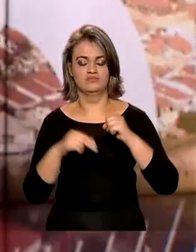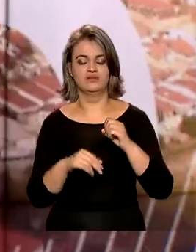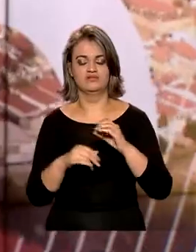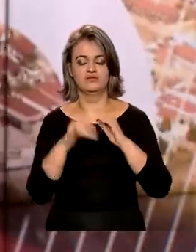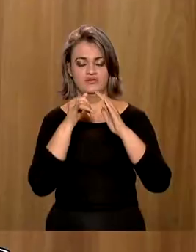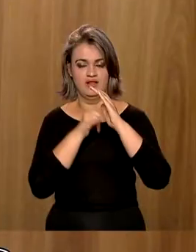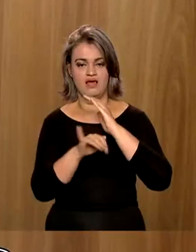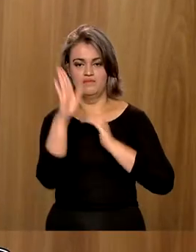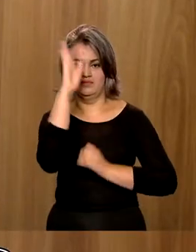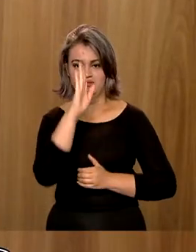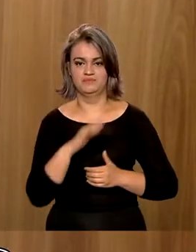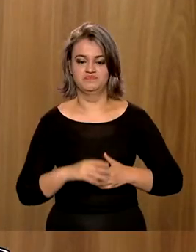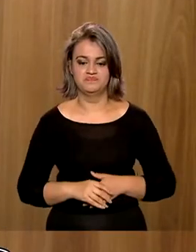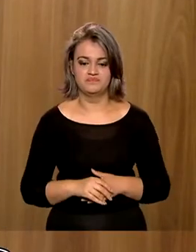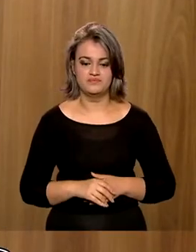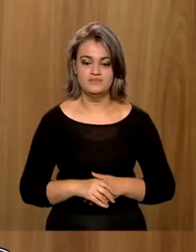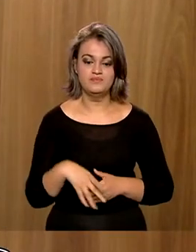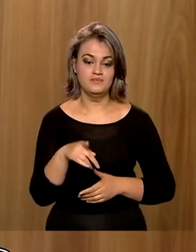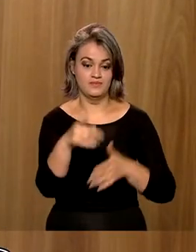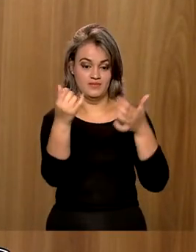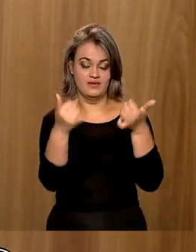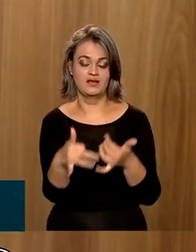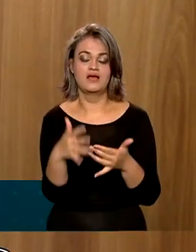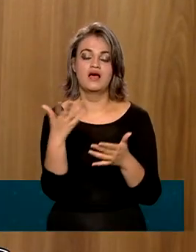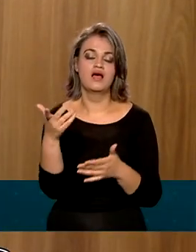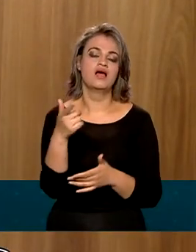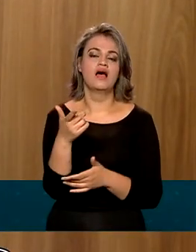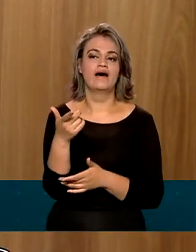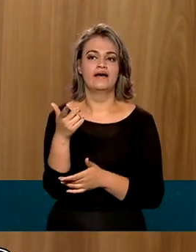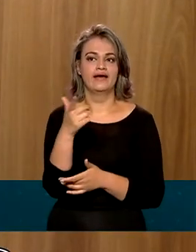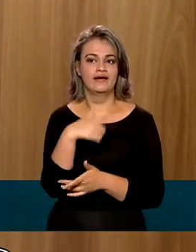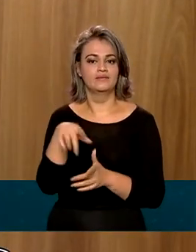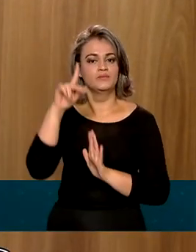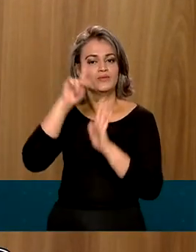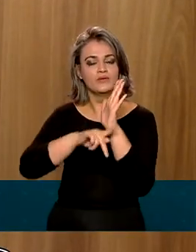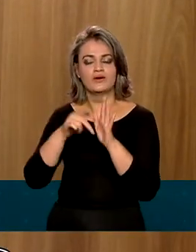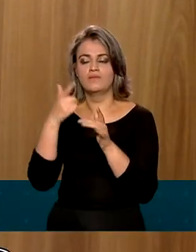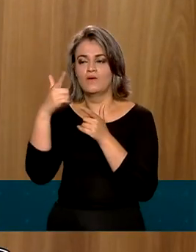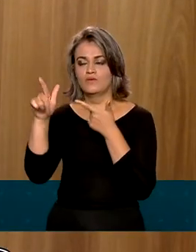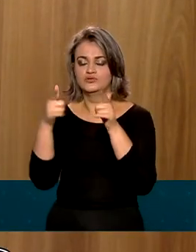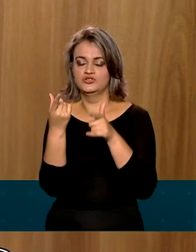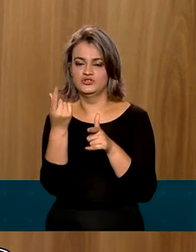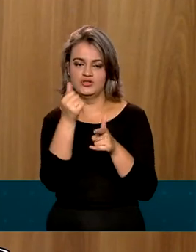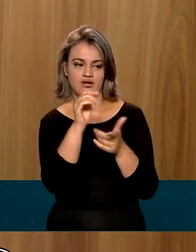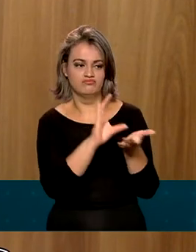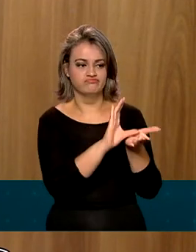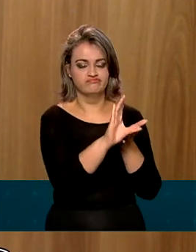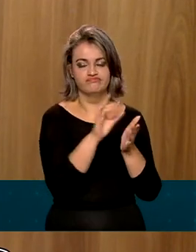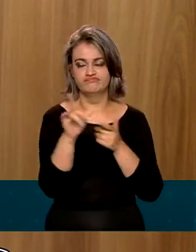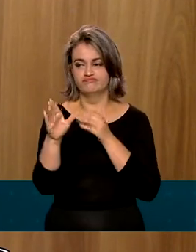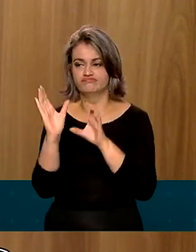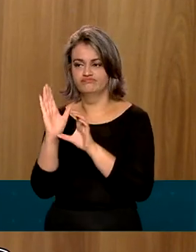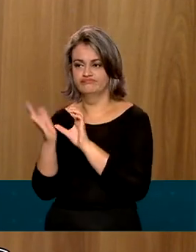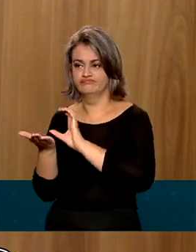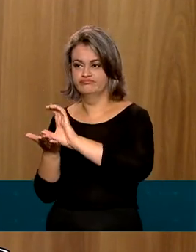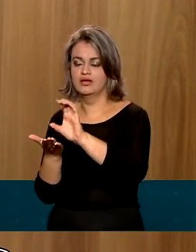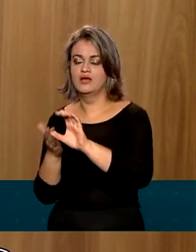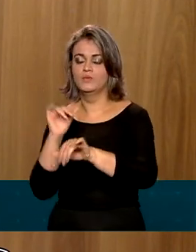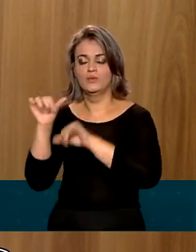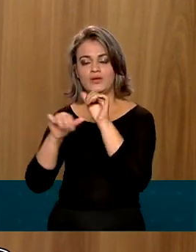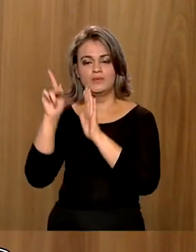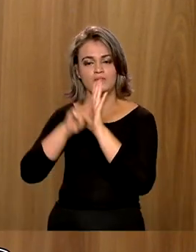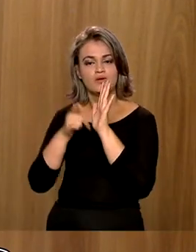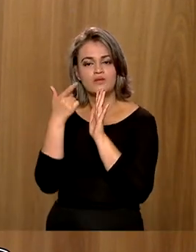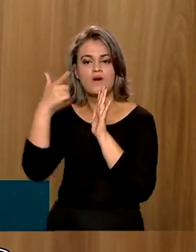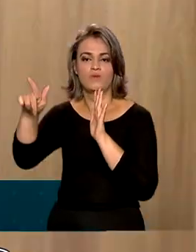EBC. Nós pretendemos transformar os programas de transferência de renda num programa social mais robusto, com